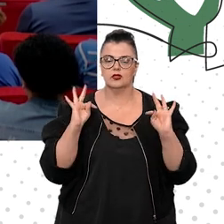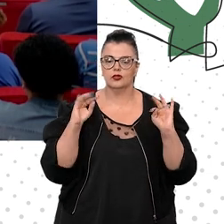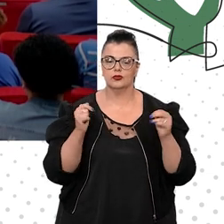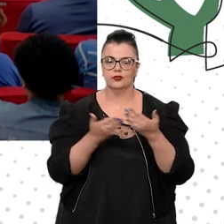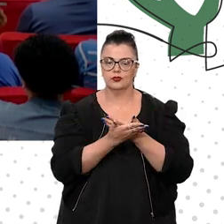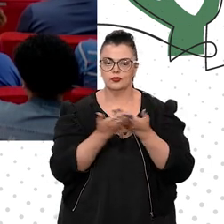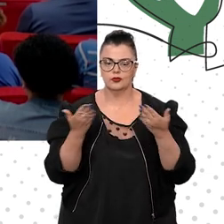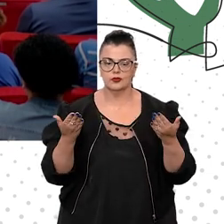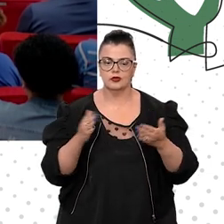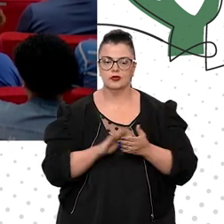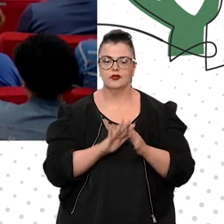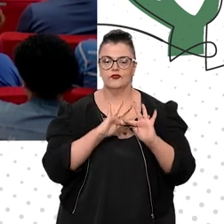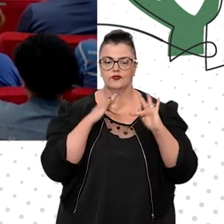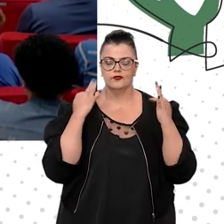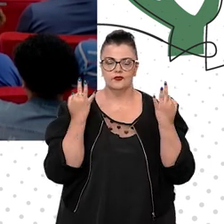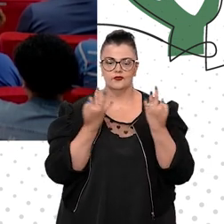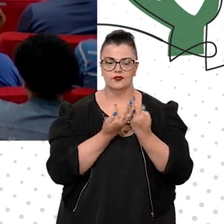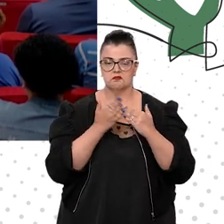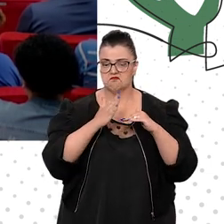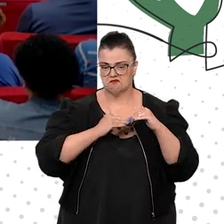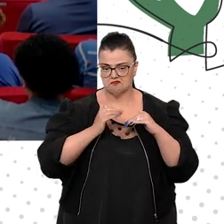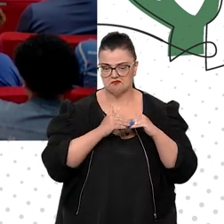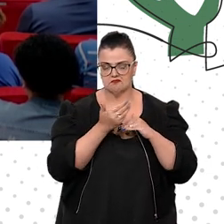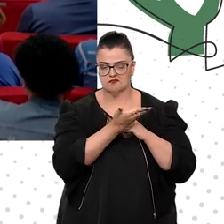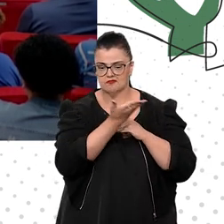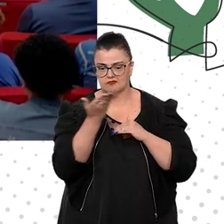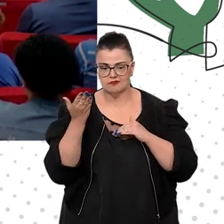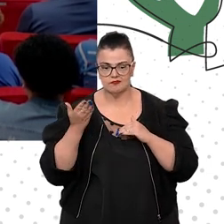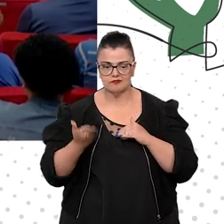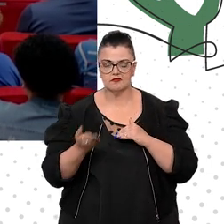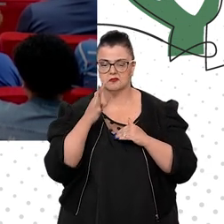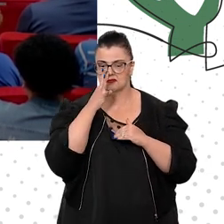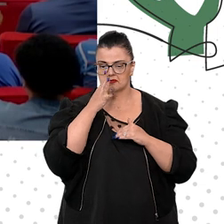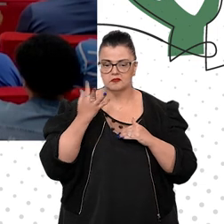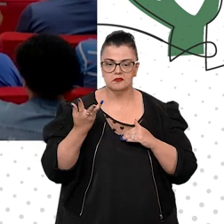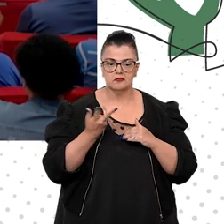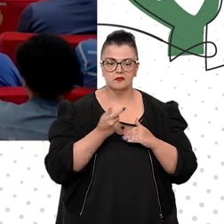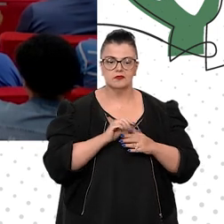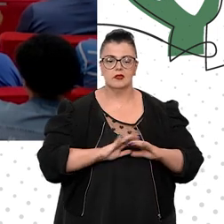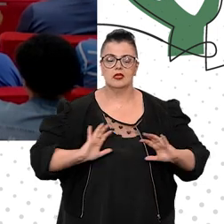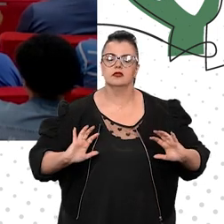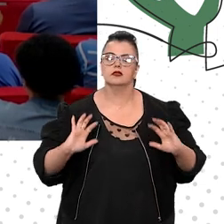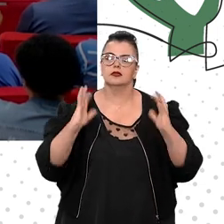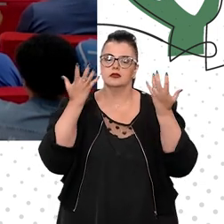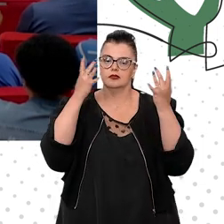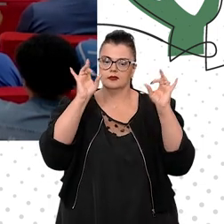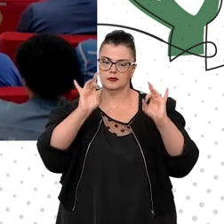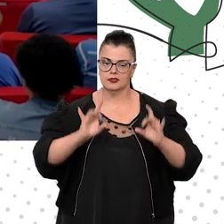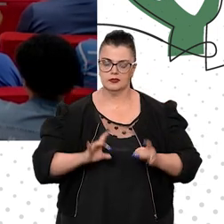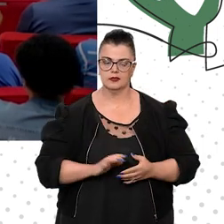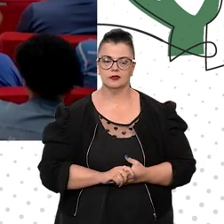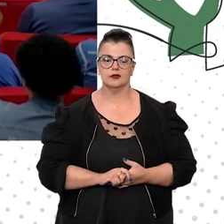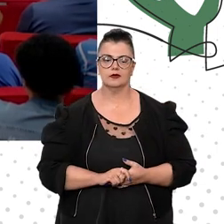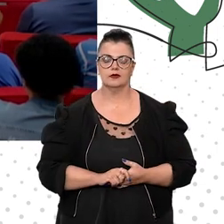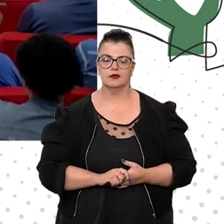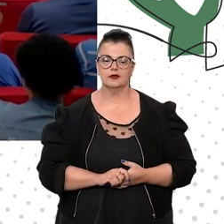queridos familiares que vieram prestigiar esta solenidade. Esta solenidade,